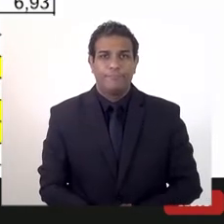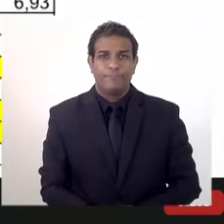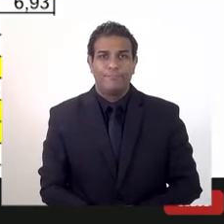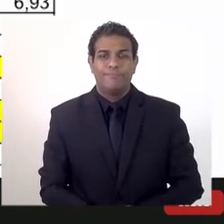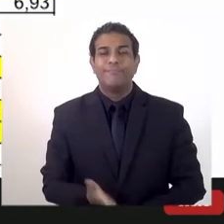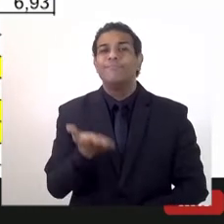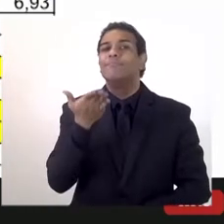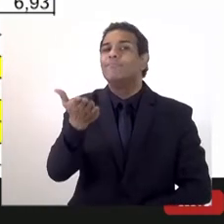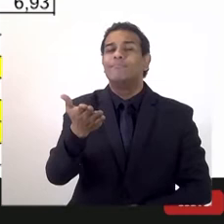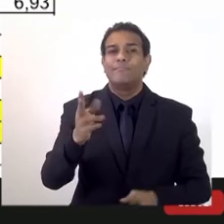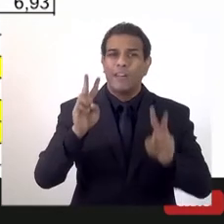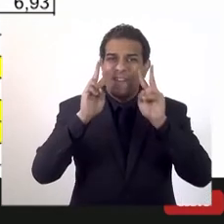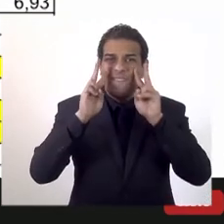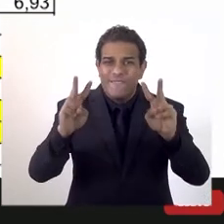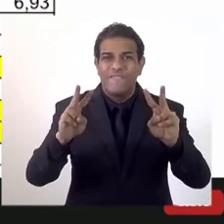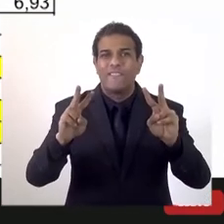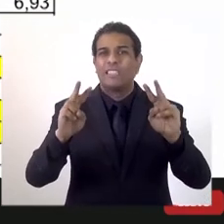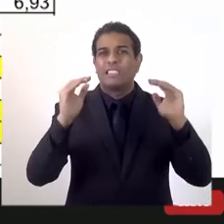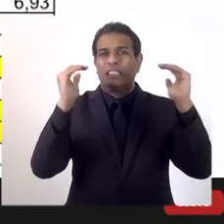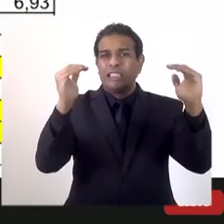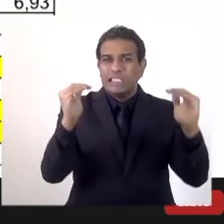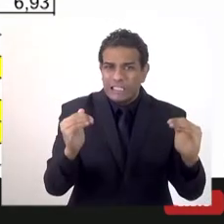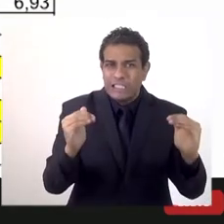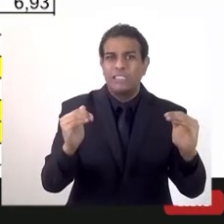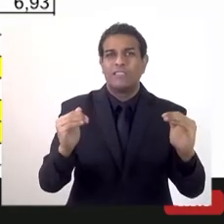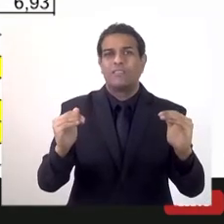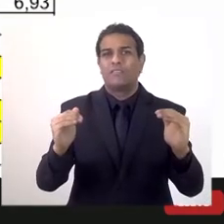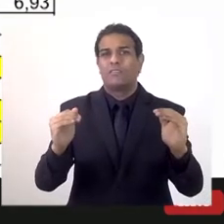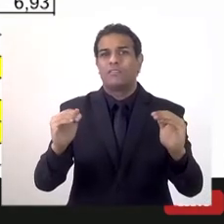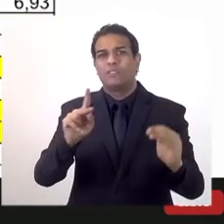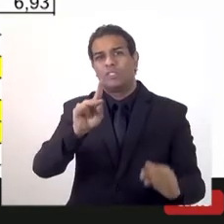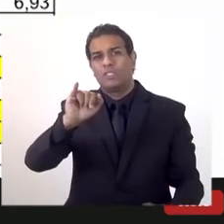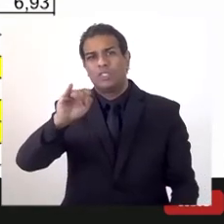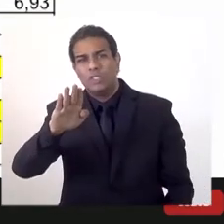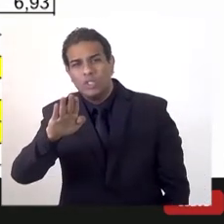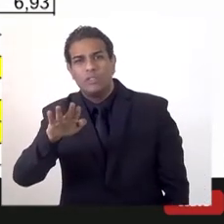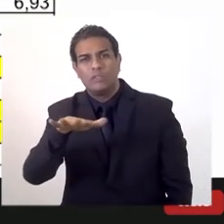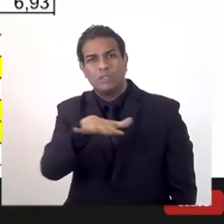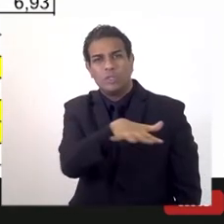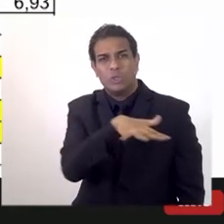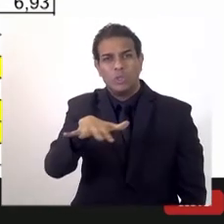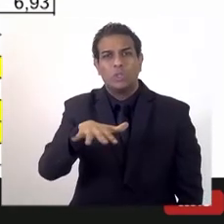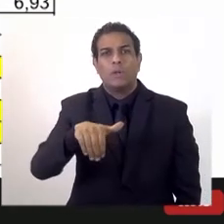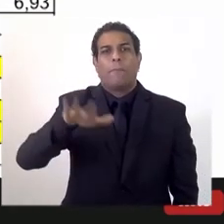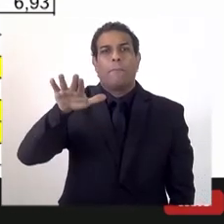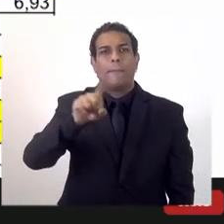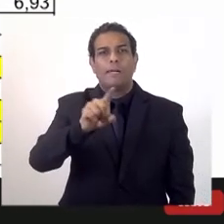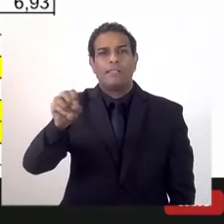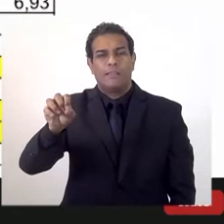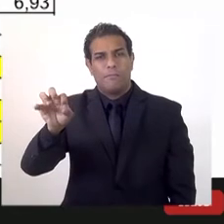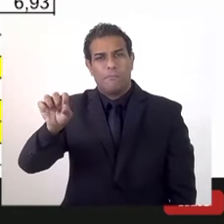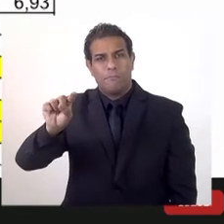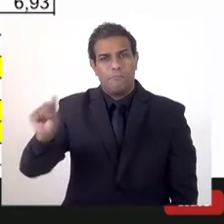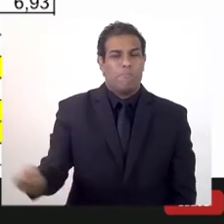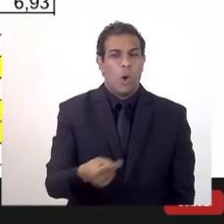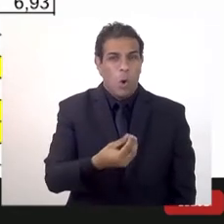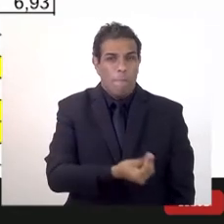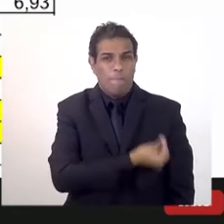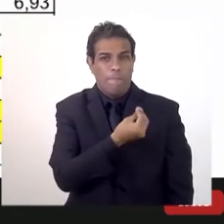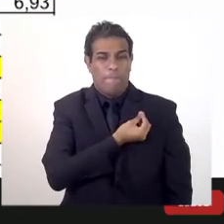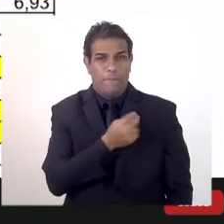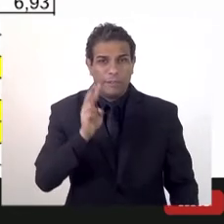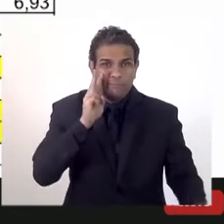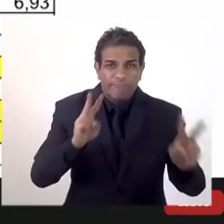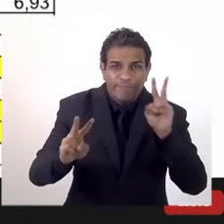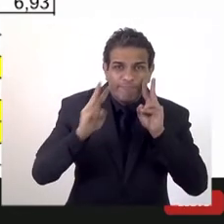Aqui a gente vê a relação entre o privado e a população dos municípios de Suicidés com mais de 100 mil habitantes. Novamente a gente